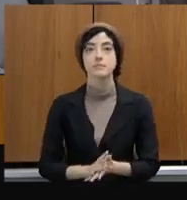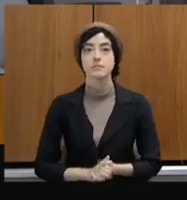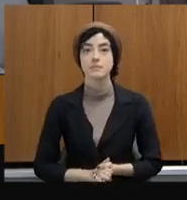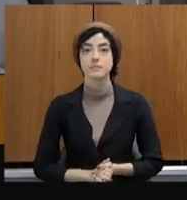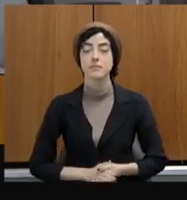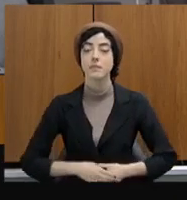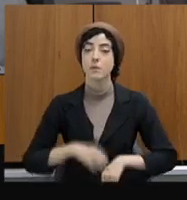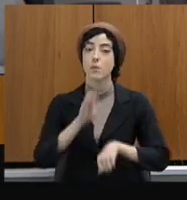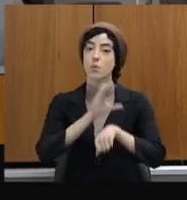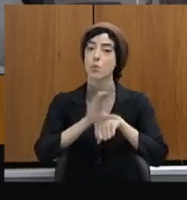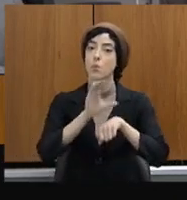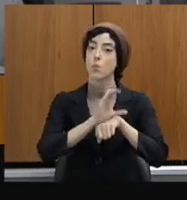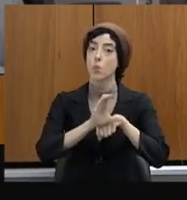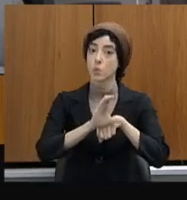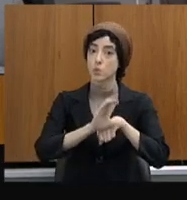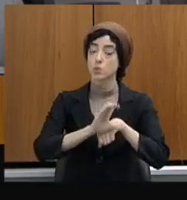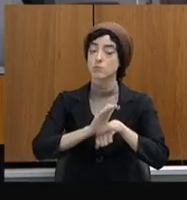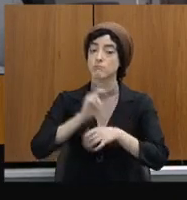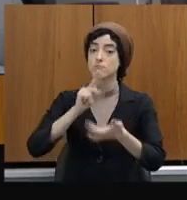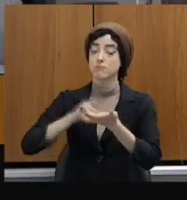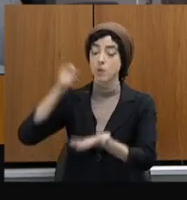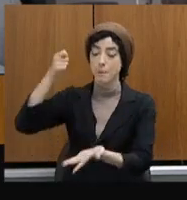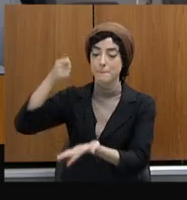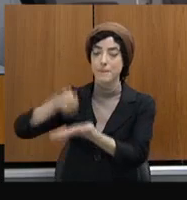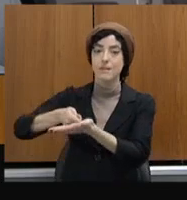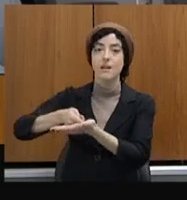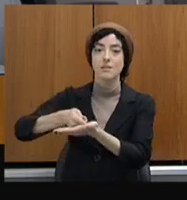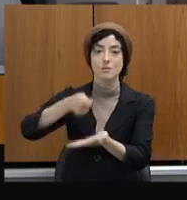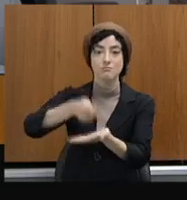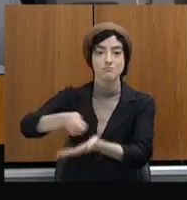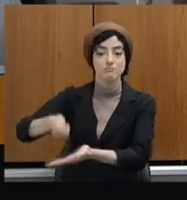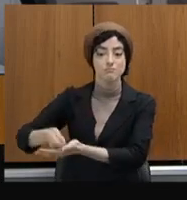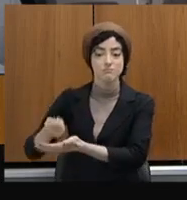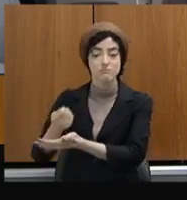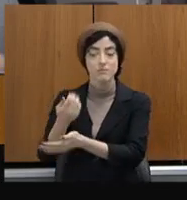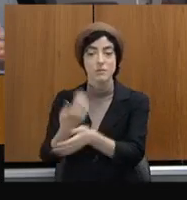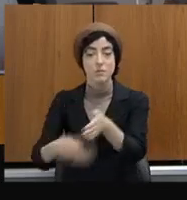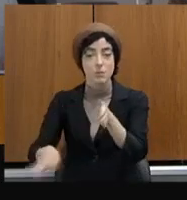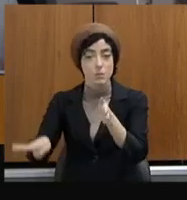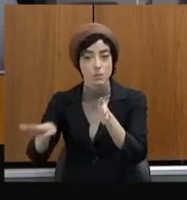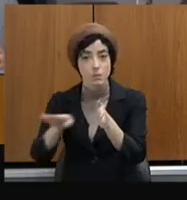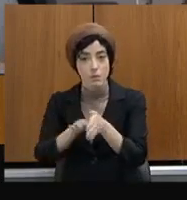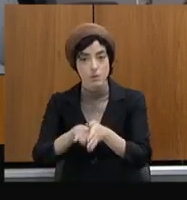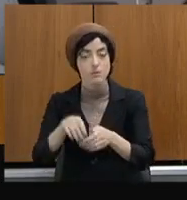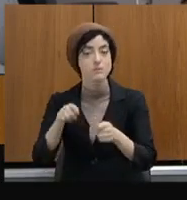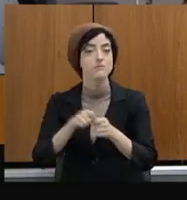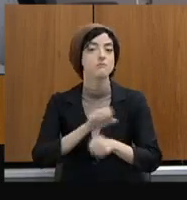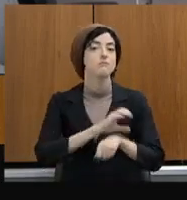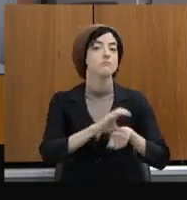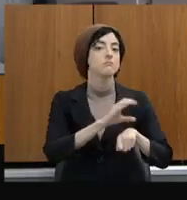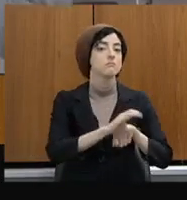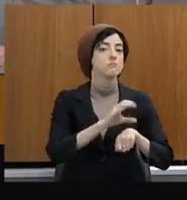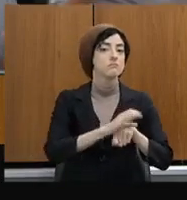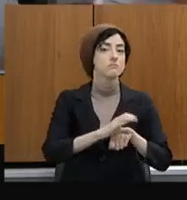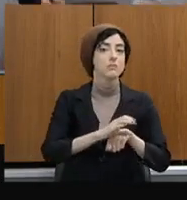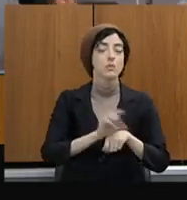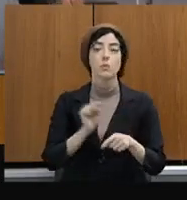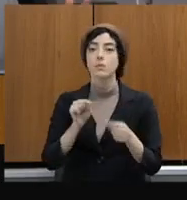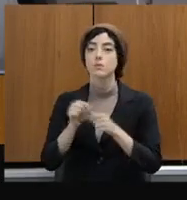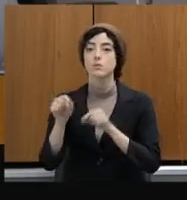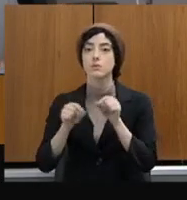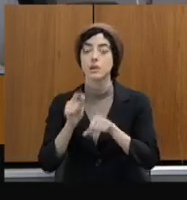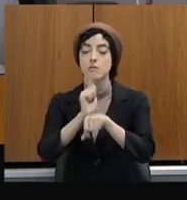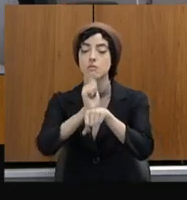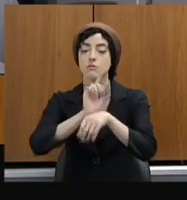obrigatório. Então, todos fizeram esse curso que teve por objetivo informar os gestores sobre